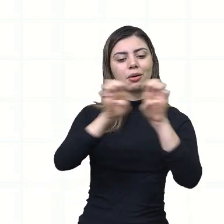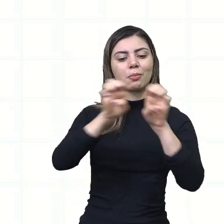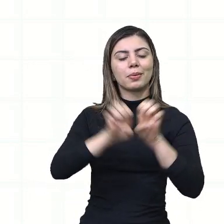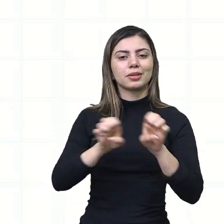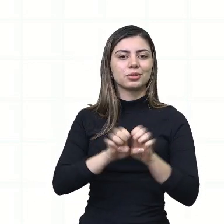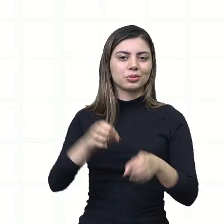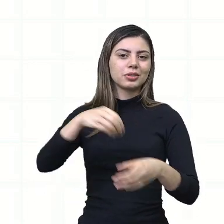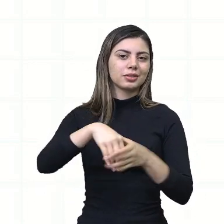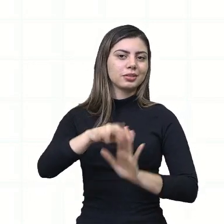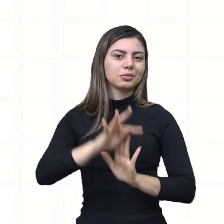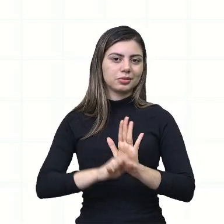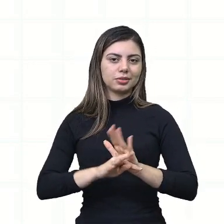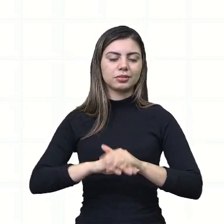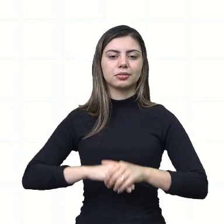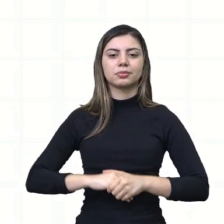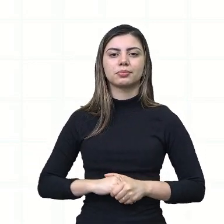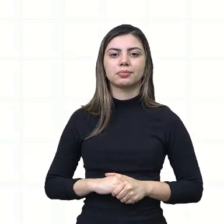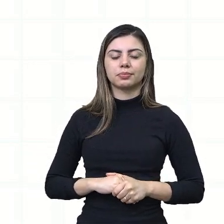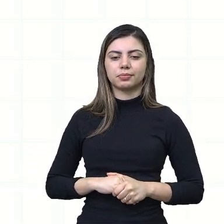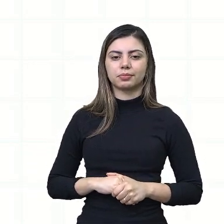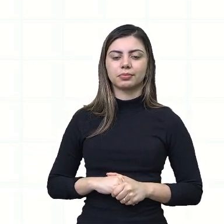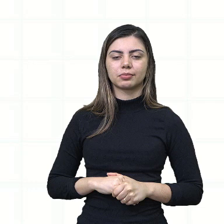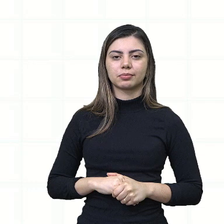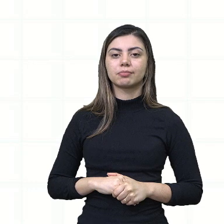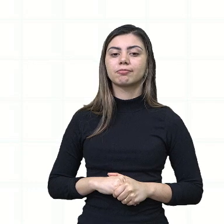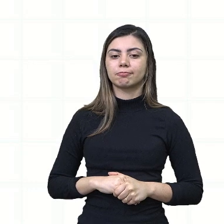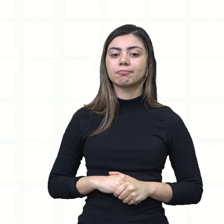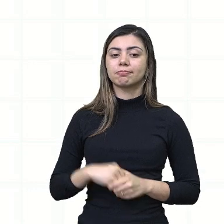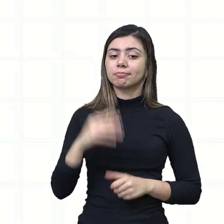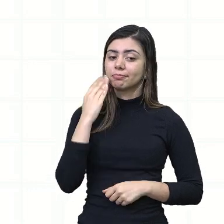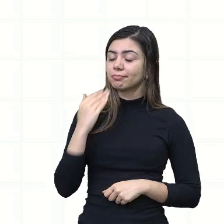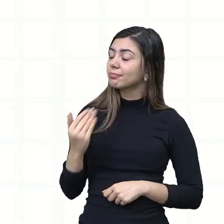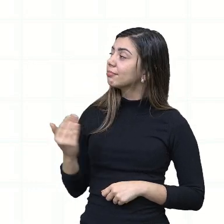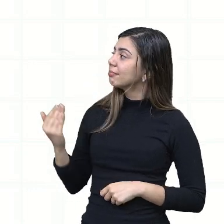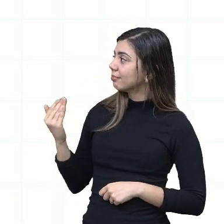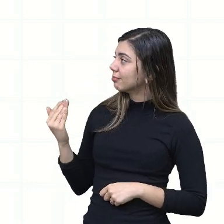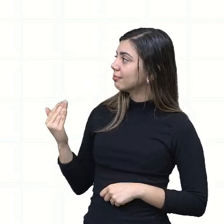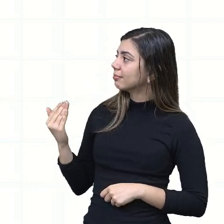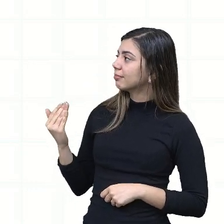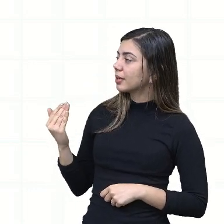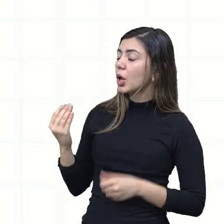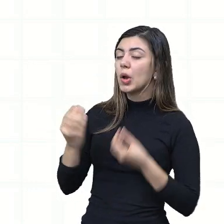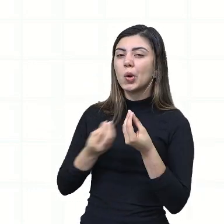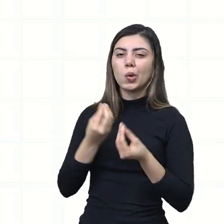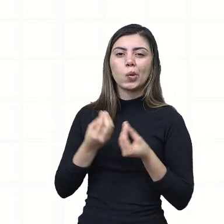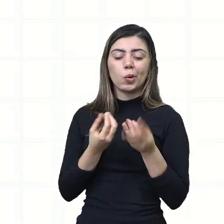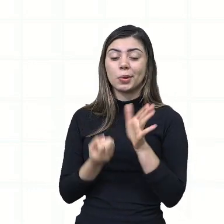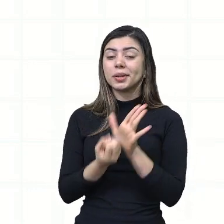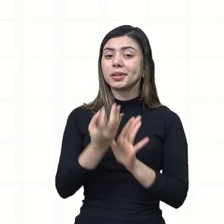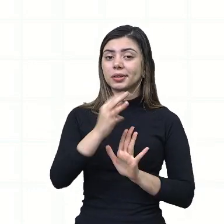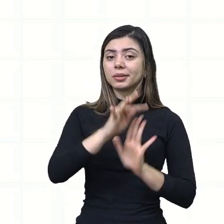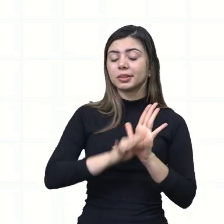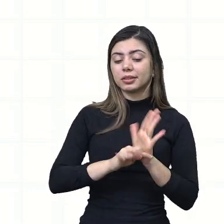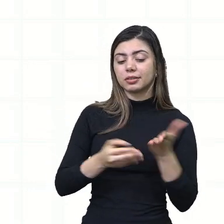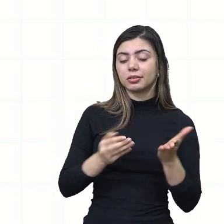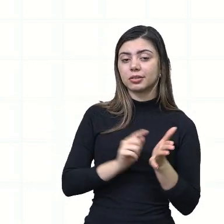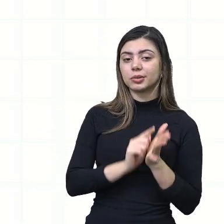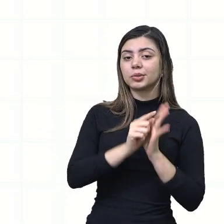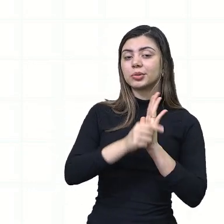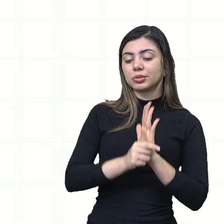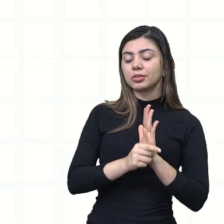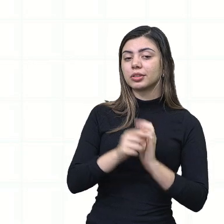de como é formado um texto do gênero